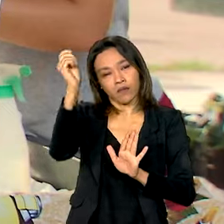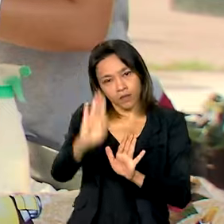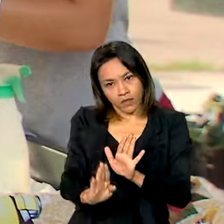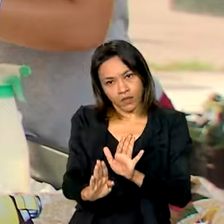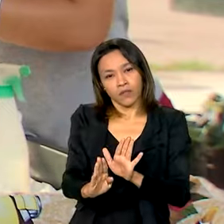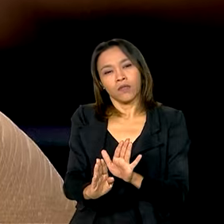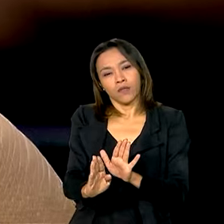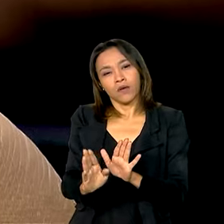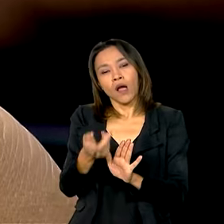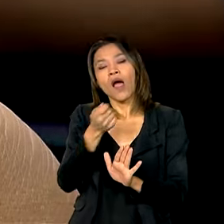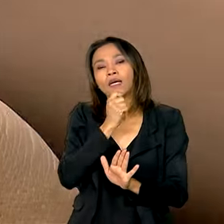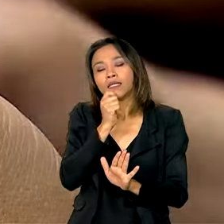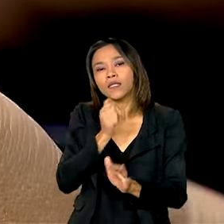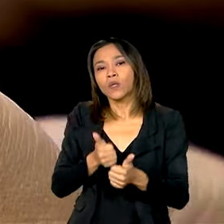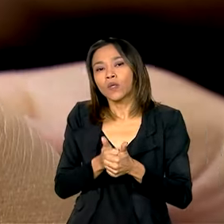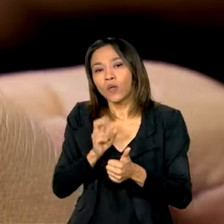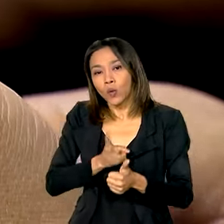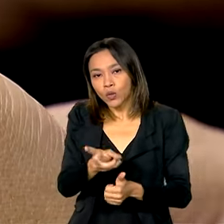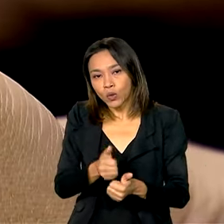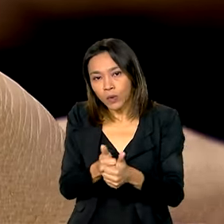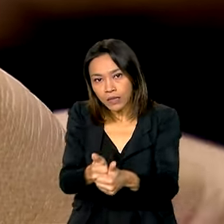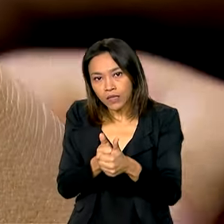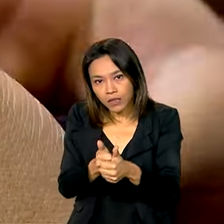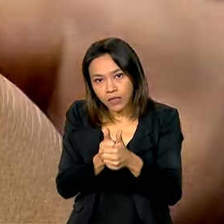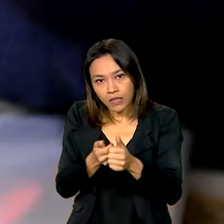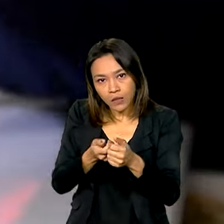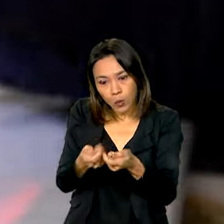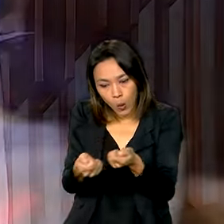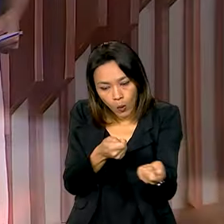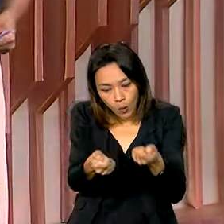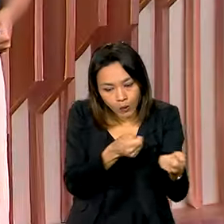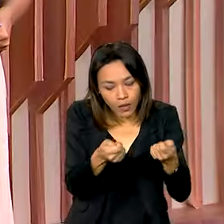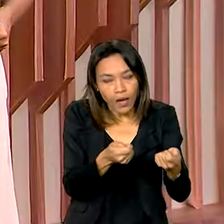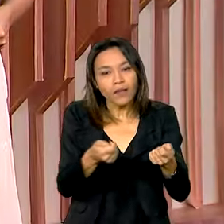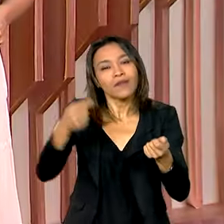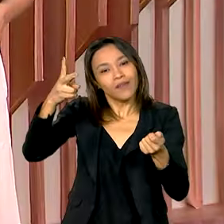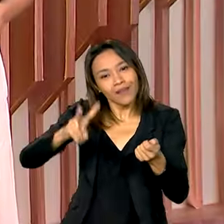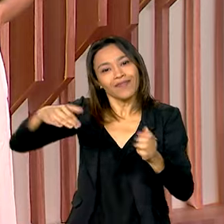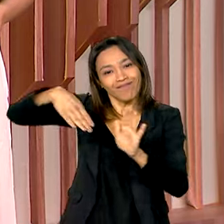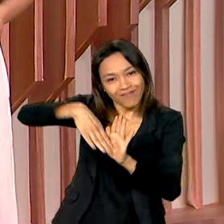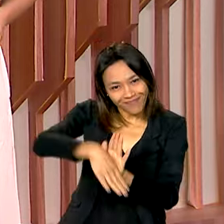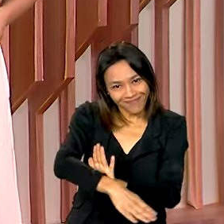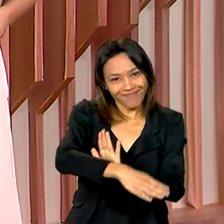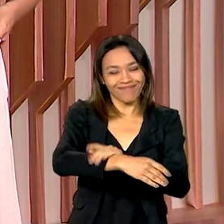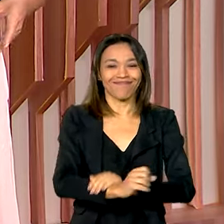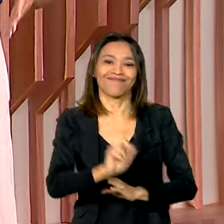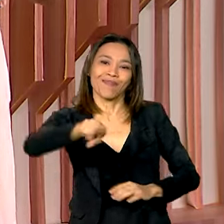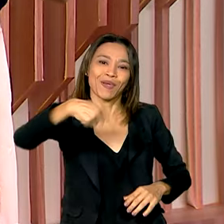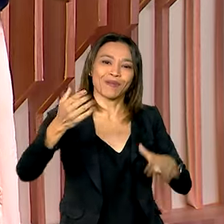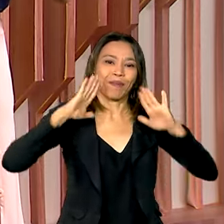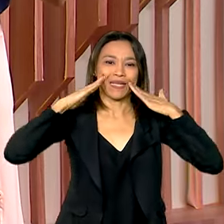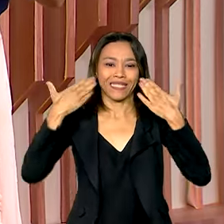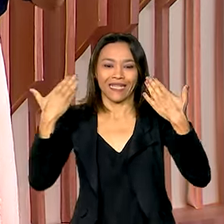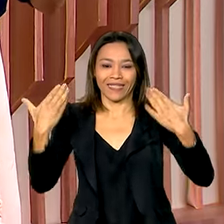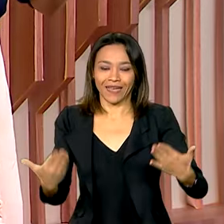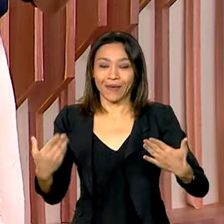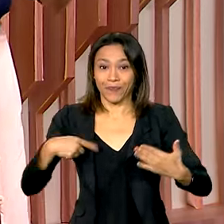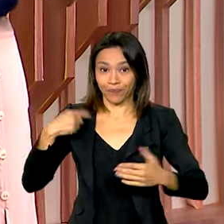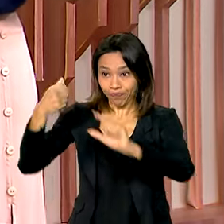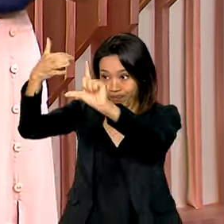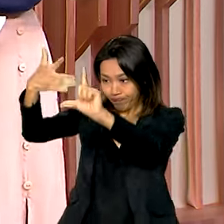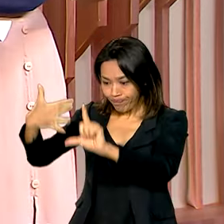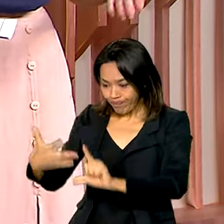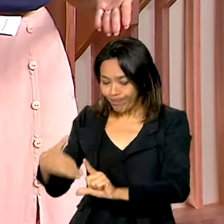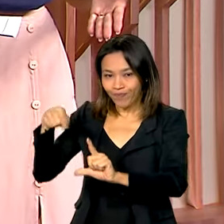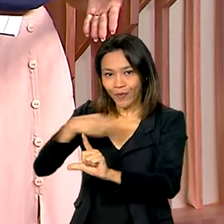Brasil segue controlada e em tendência de queda. No próximo bloco, a plataforma Comunica BR